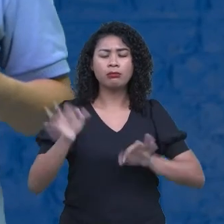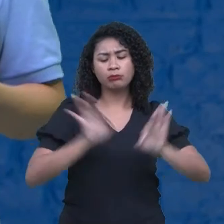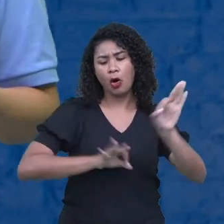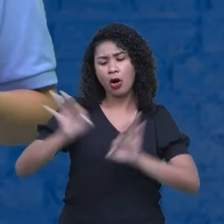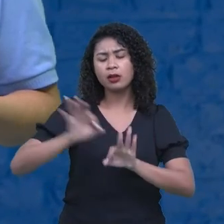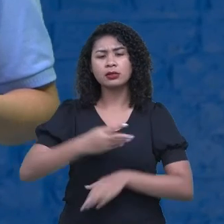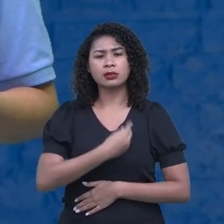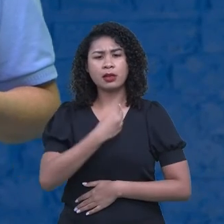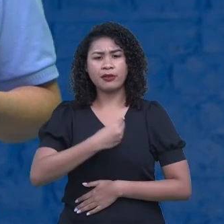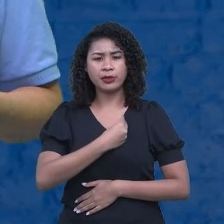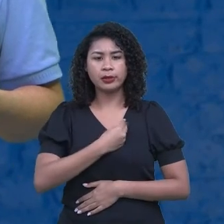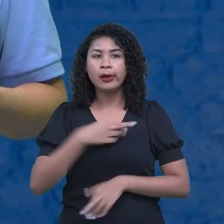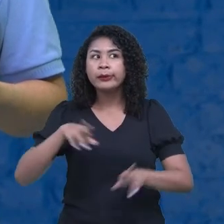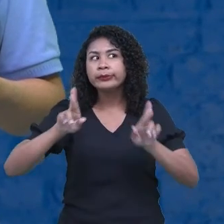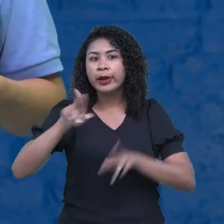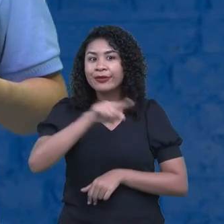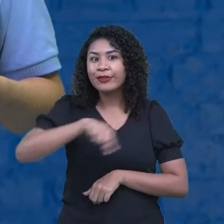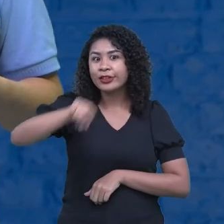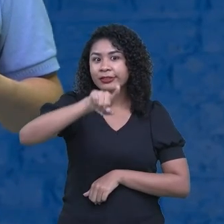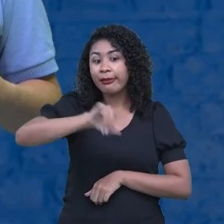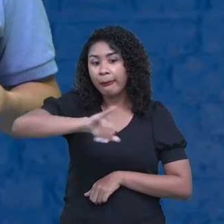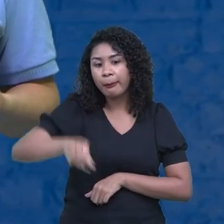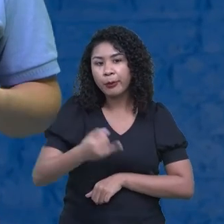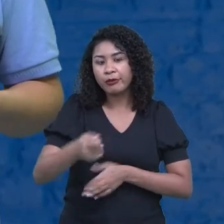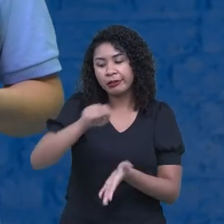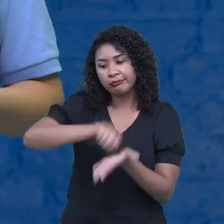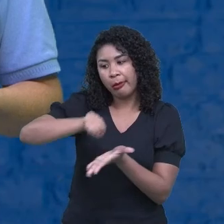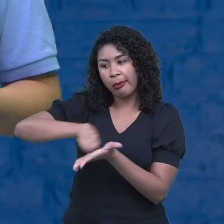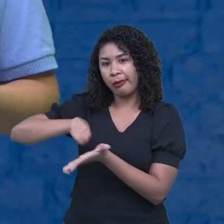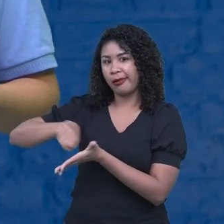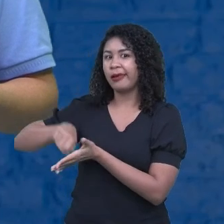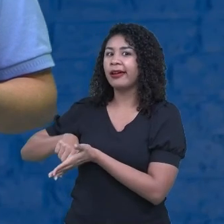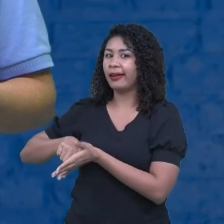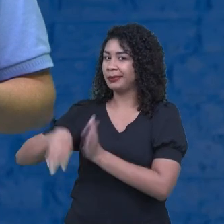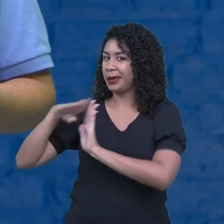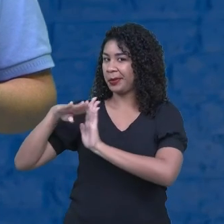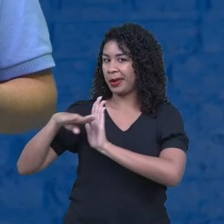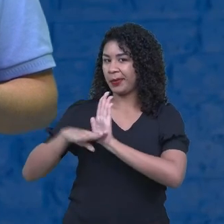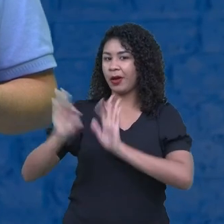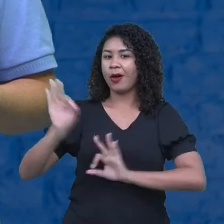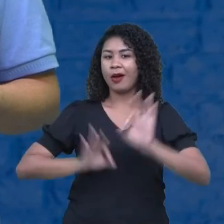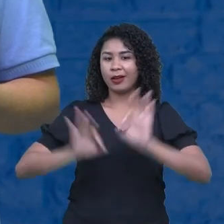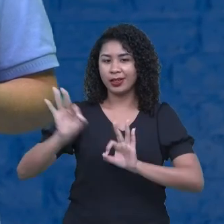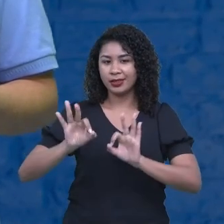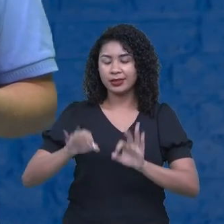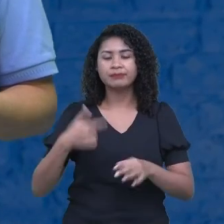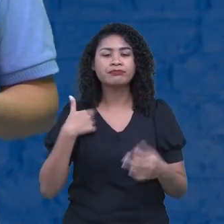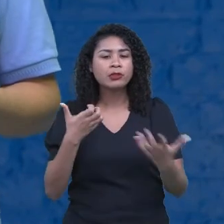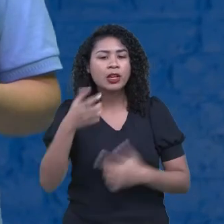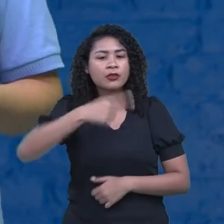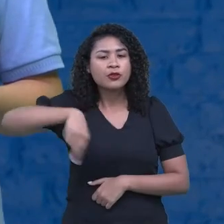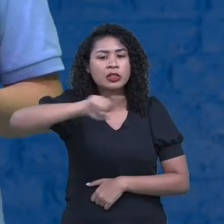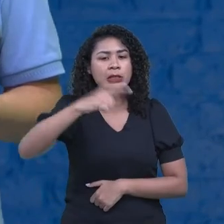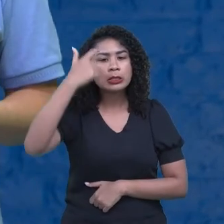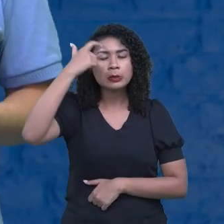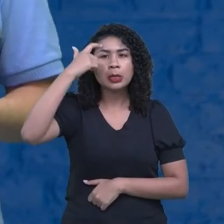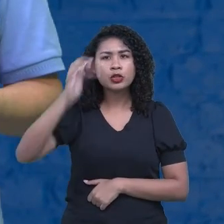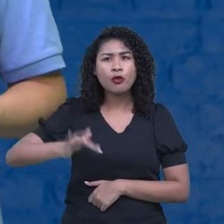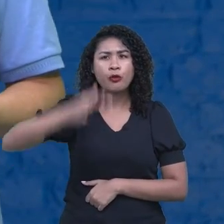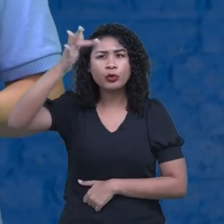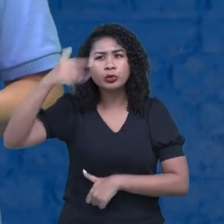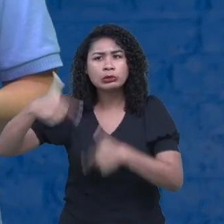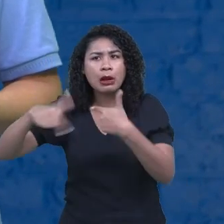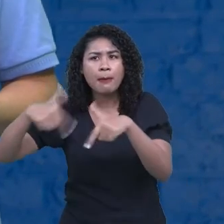feito já o rascunho de vocês, pensando na vida profissional, pensando em quê? Na empregabilidade, no empreendedorismo,